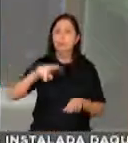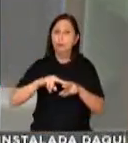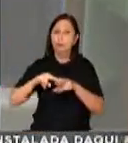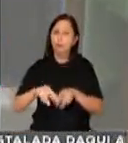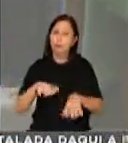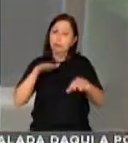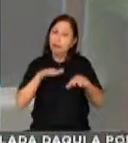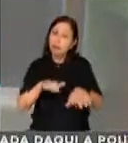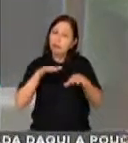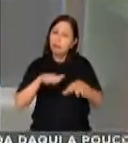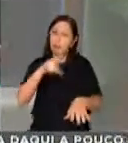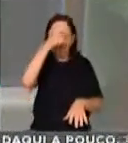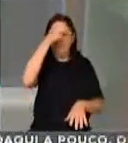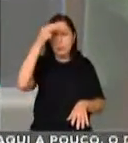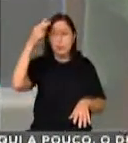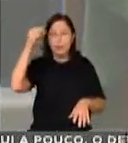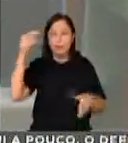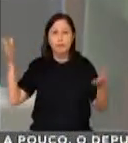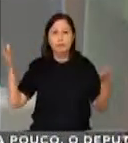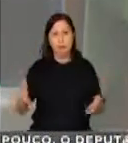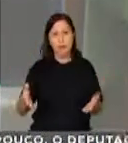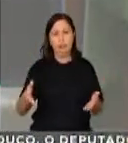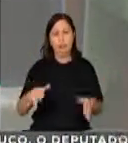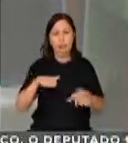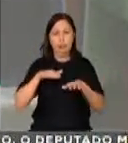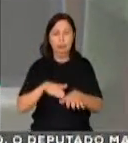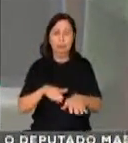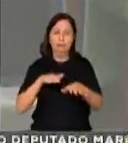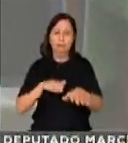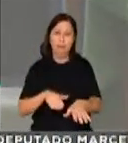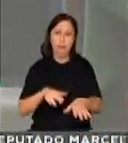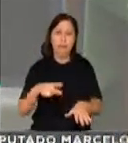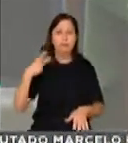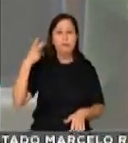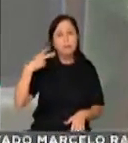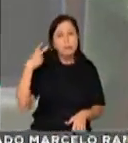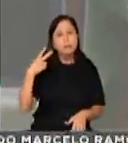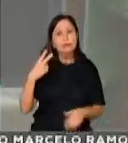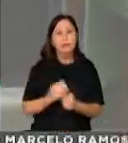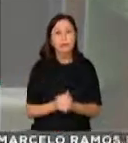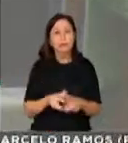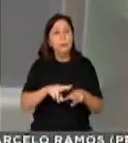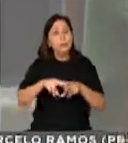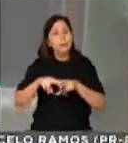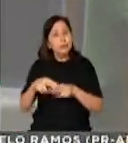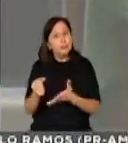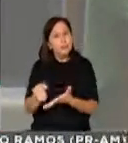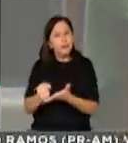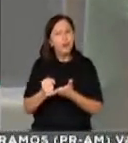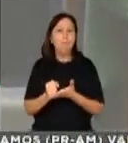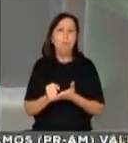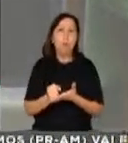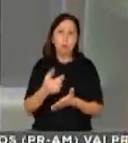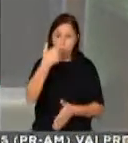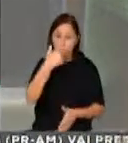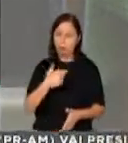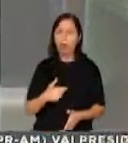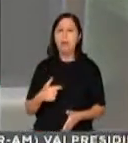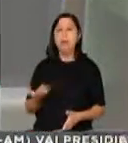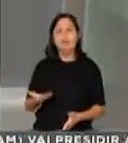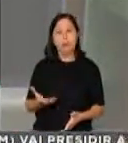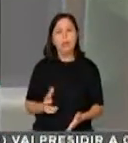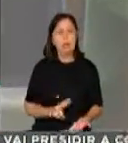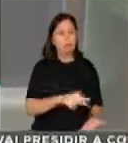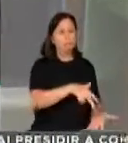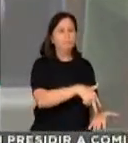agora a marcha dos vereadores. Eu, inclusive, vou lá agora levar o meu apoio a esses vereadores que